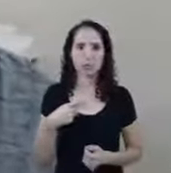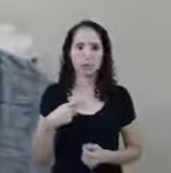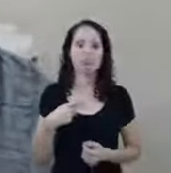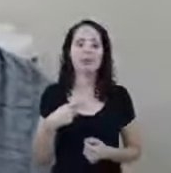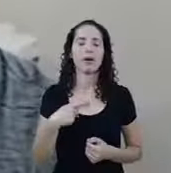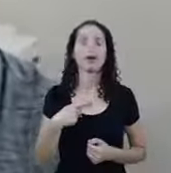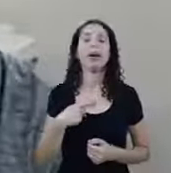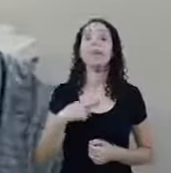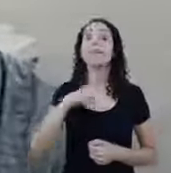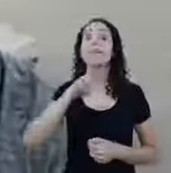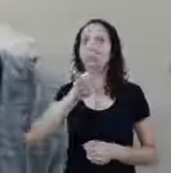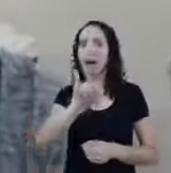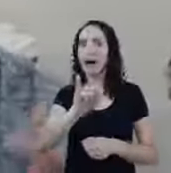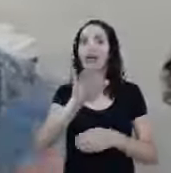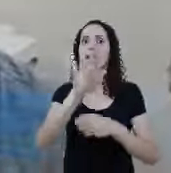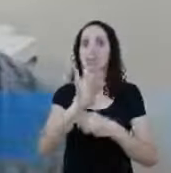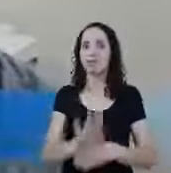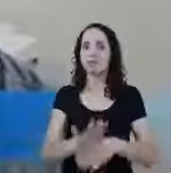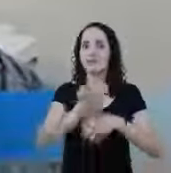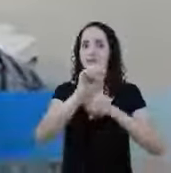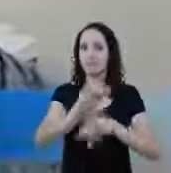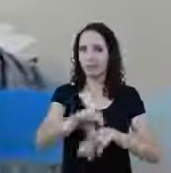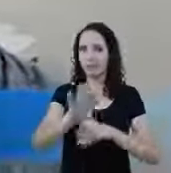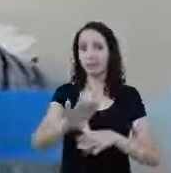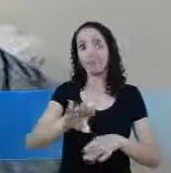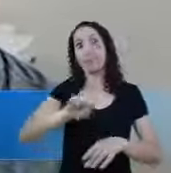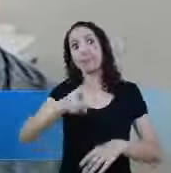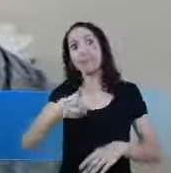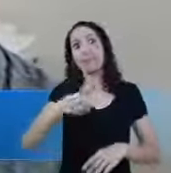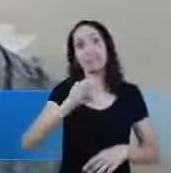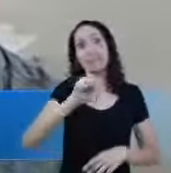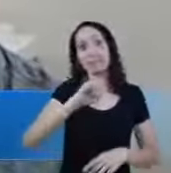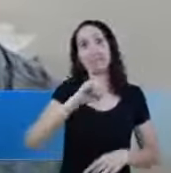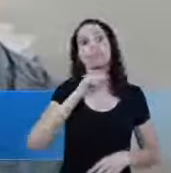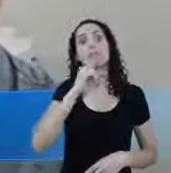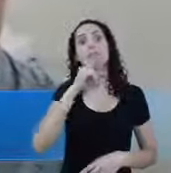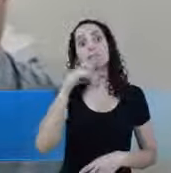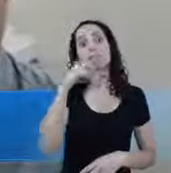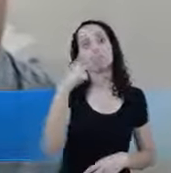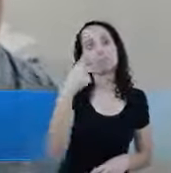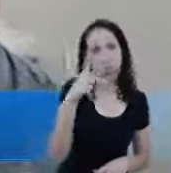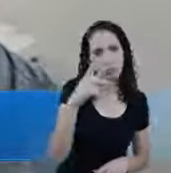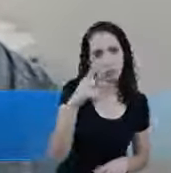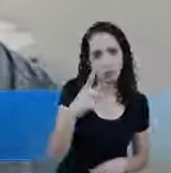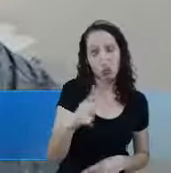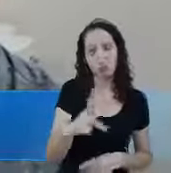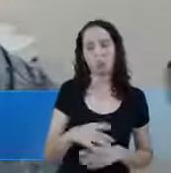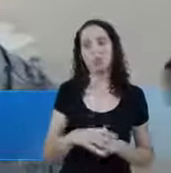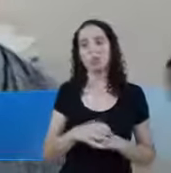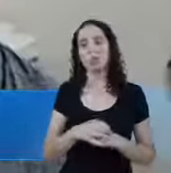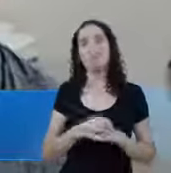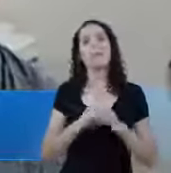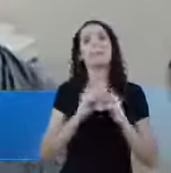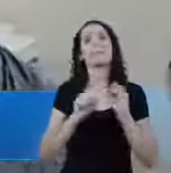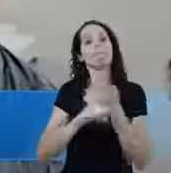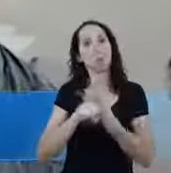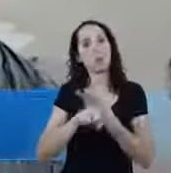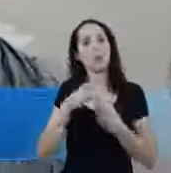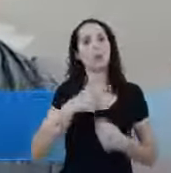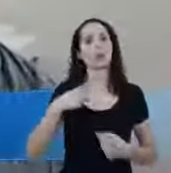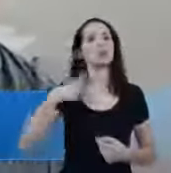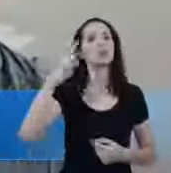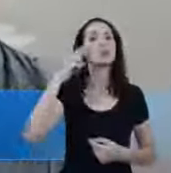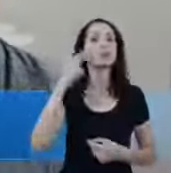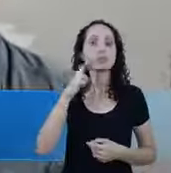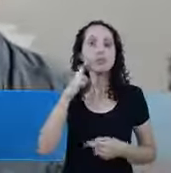vai te orientar E ele nos procura para eventuais Está disponível para os pastores Do